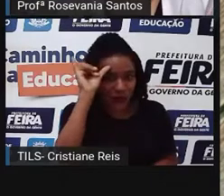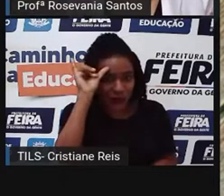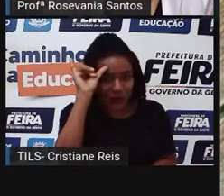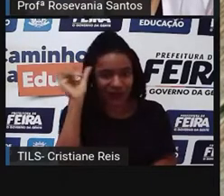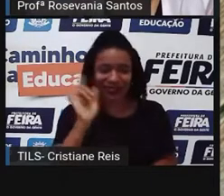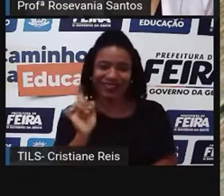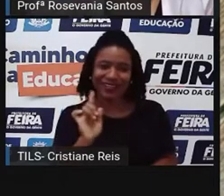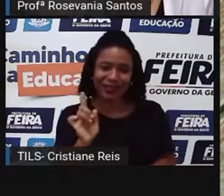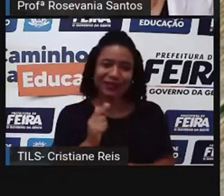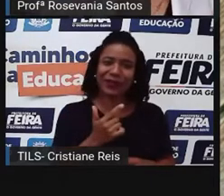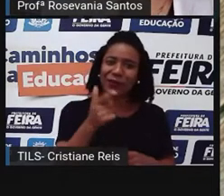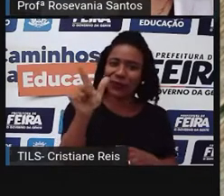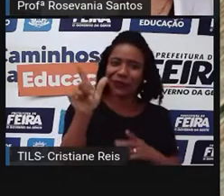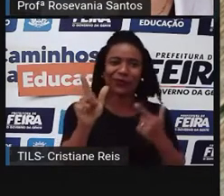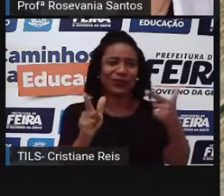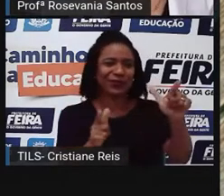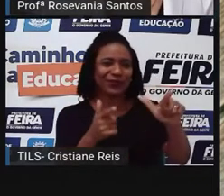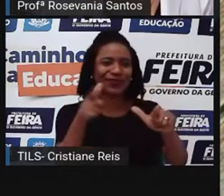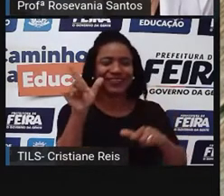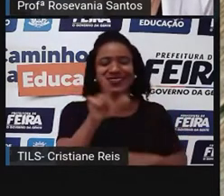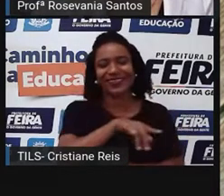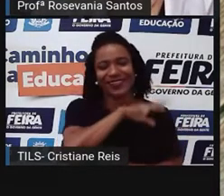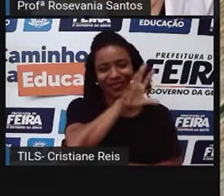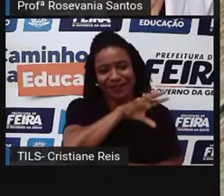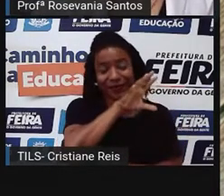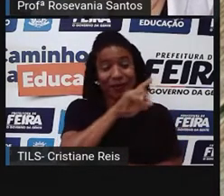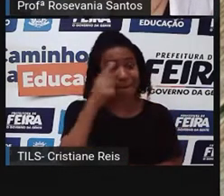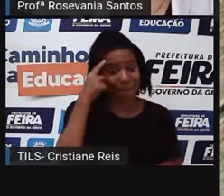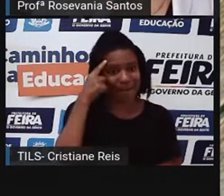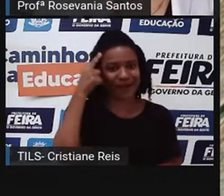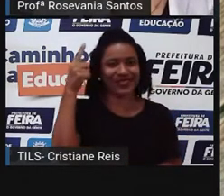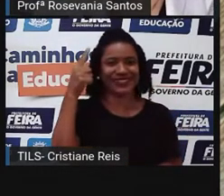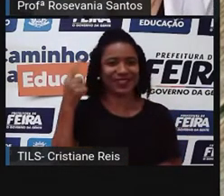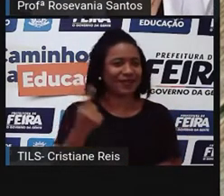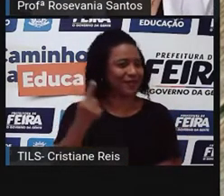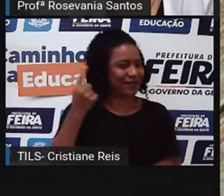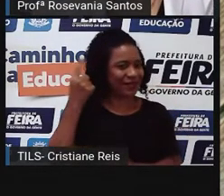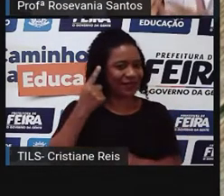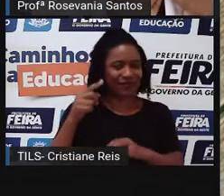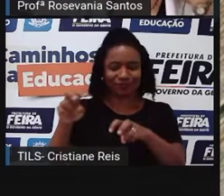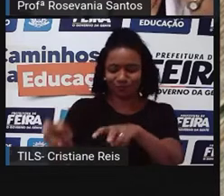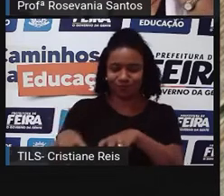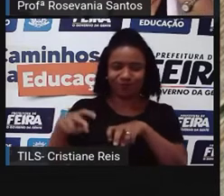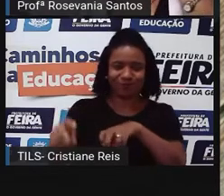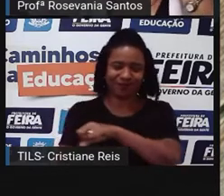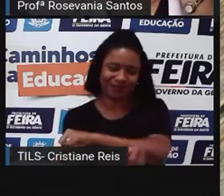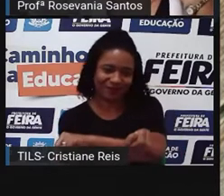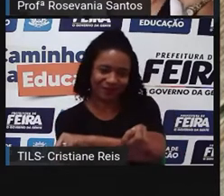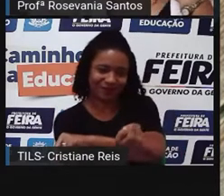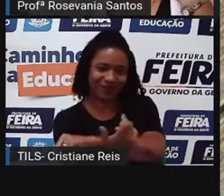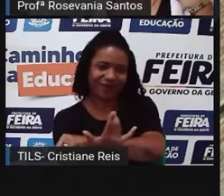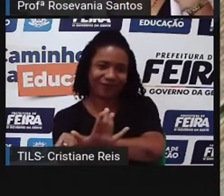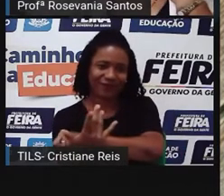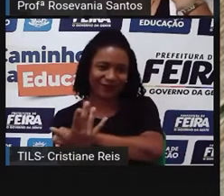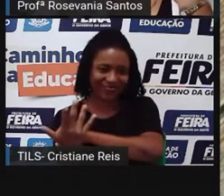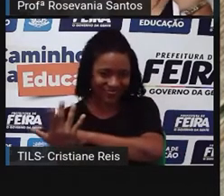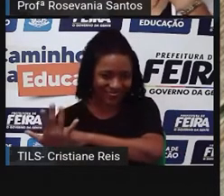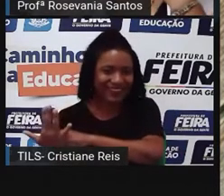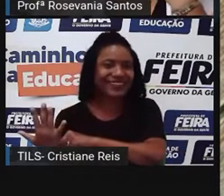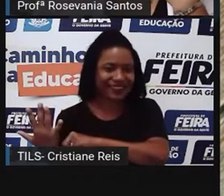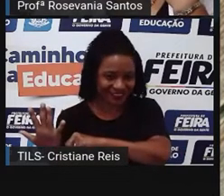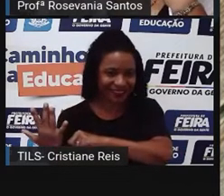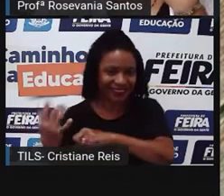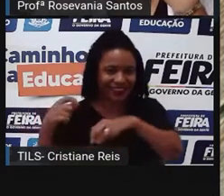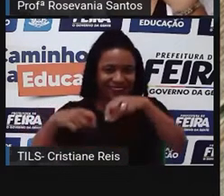saiba que tem os outros animais, mas é a primeira coisa que vem na mente da gente. É o plantio, né? As atividades ligadas, A